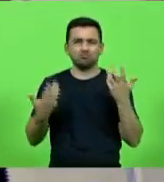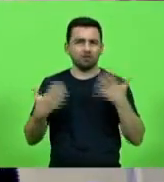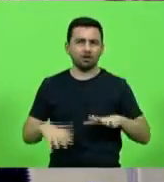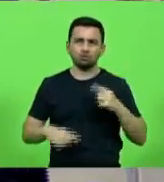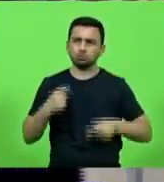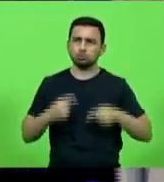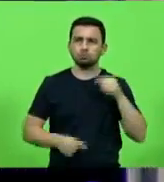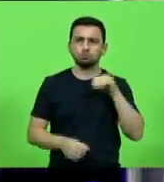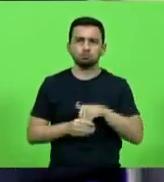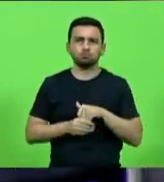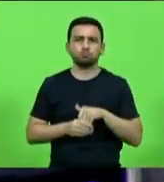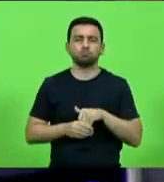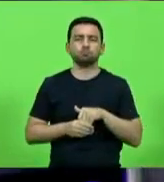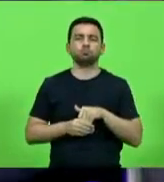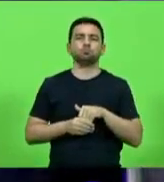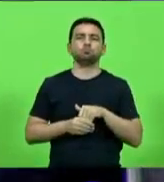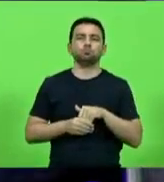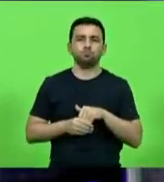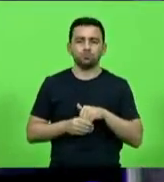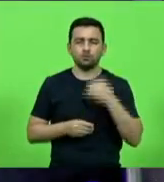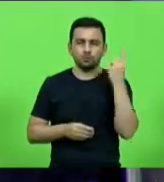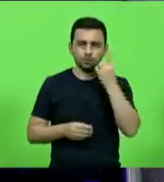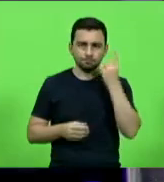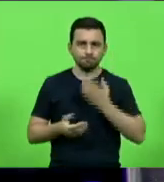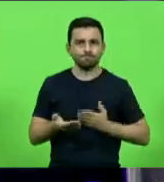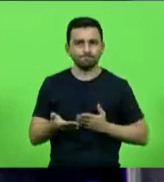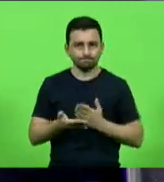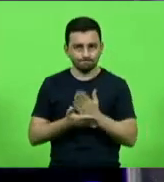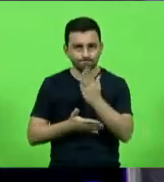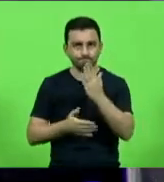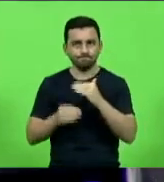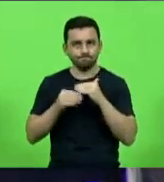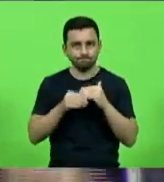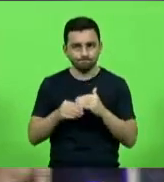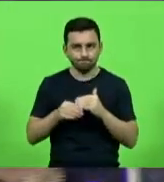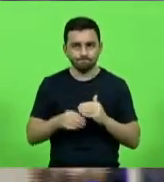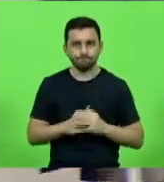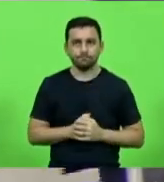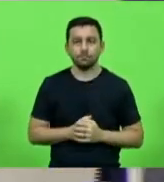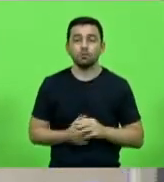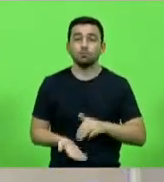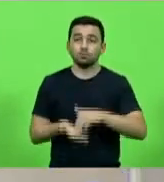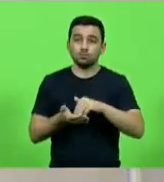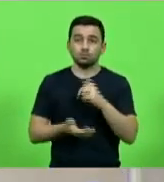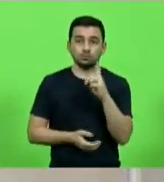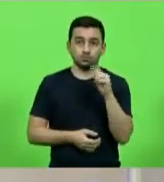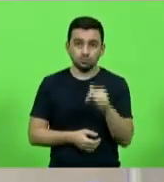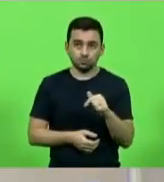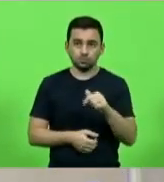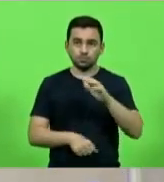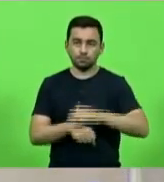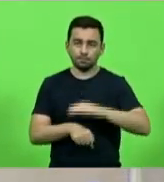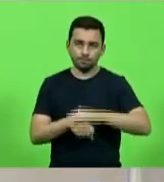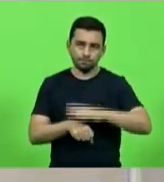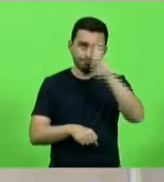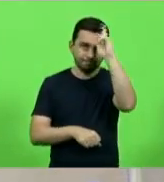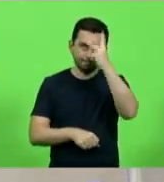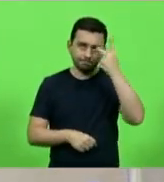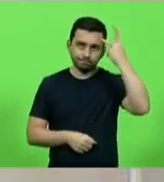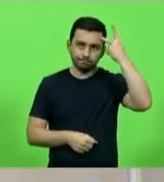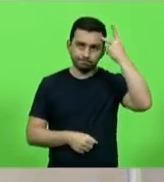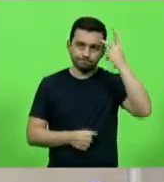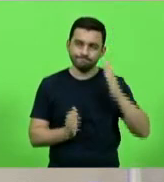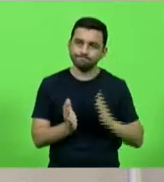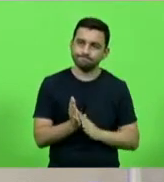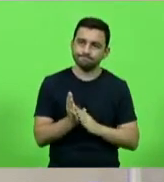votação. Deputados que aprovam, permaneçam como se encontram. Aprovado por unanimidade. Moção 17. Autor deputado Paulinha, manifestando